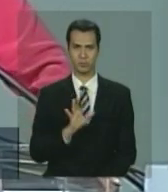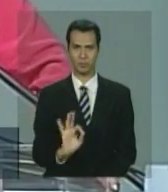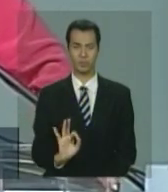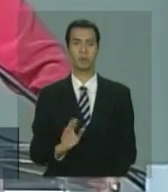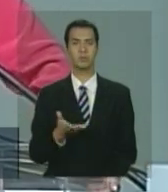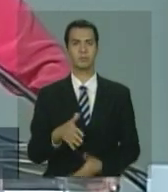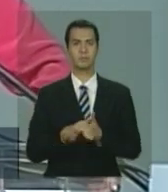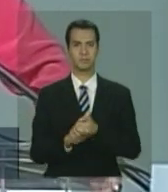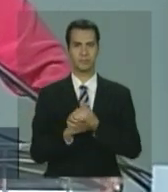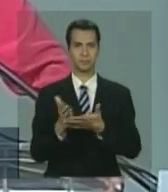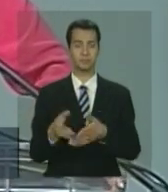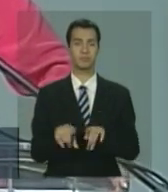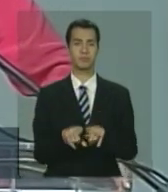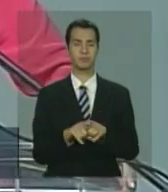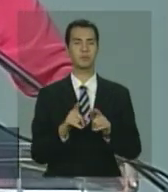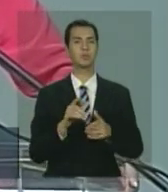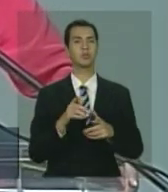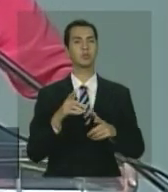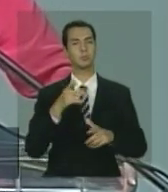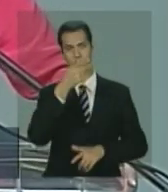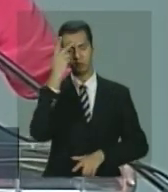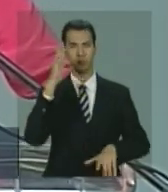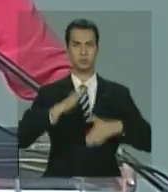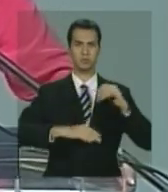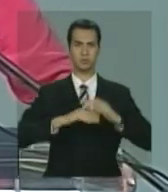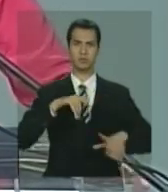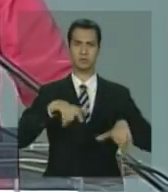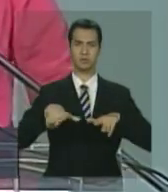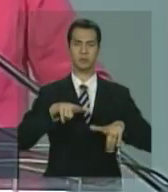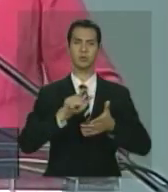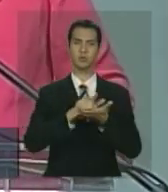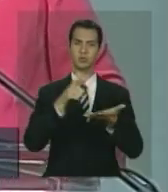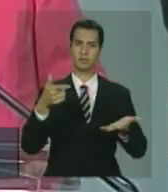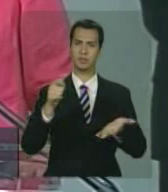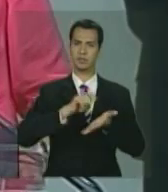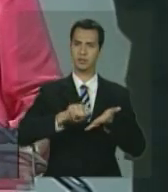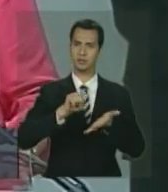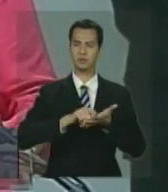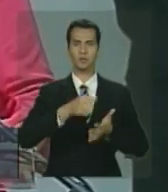jornalistas, fotógrafos e cinegrafistas.